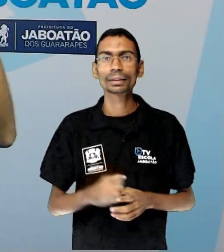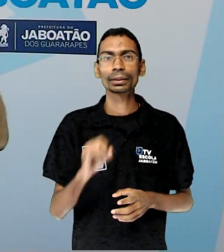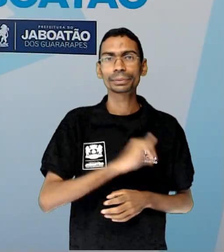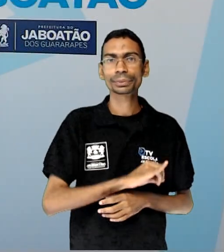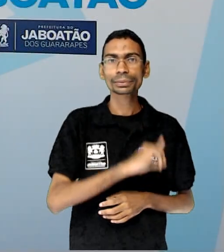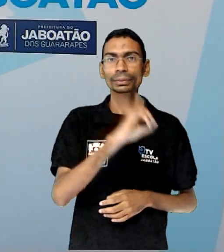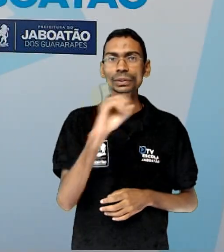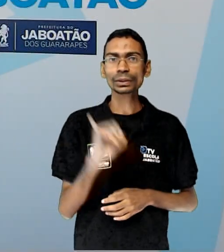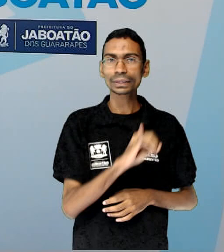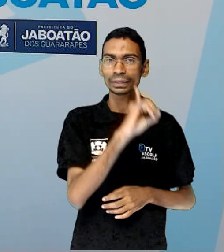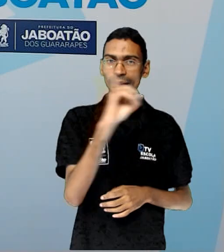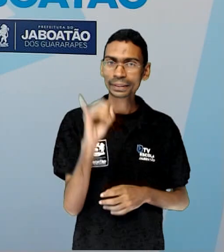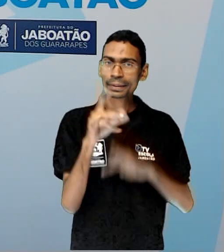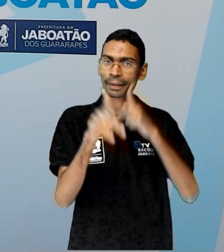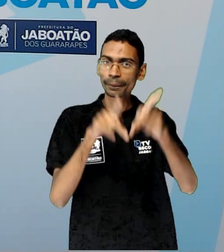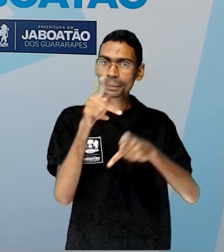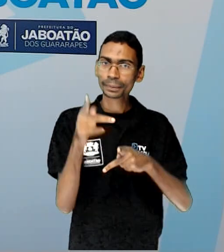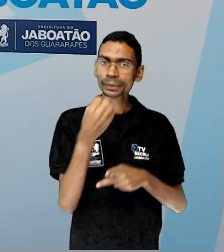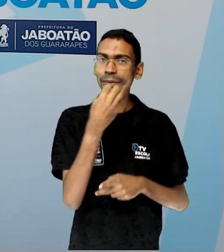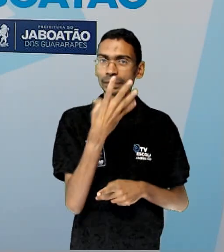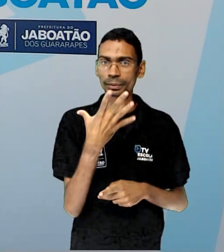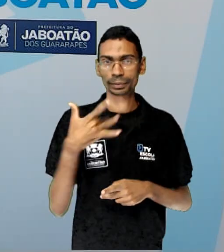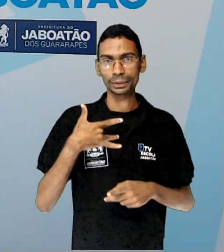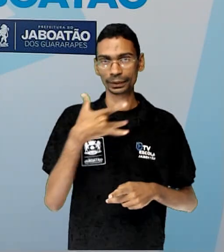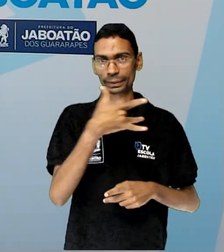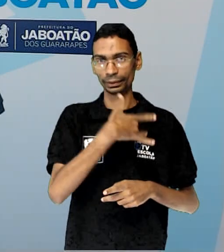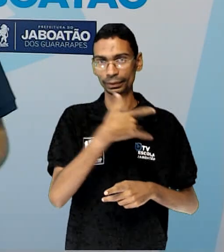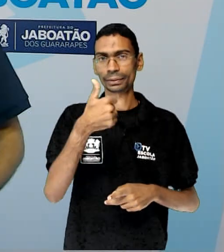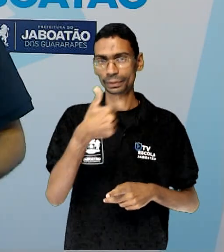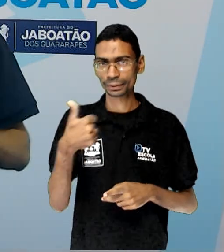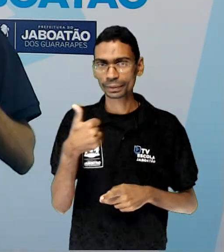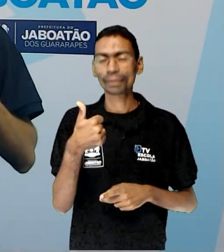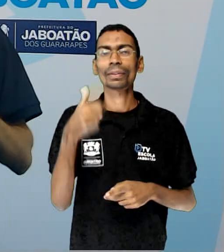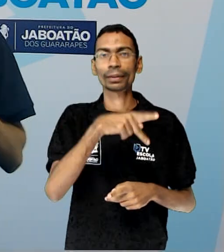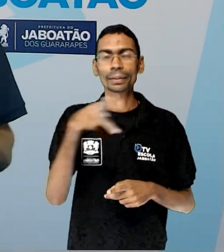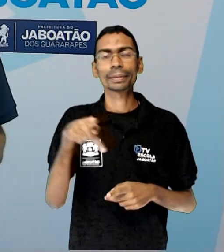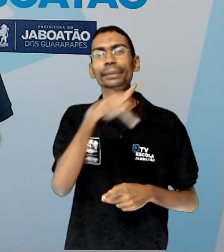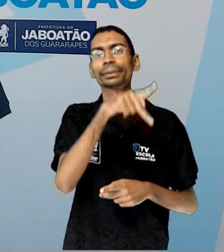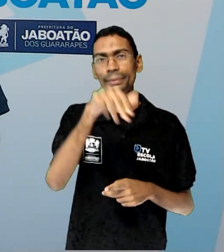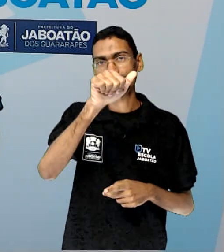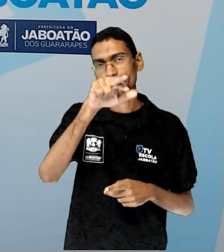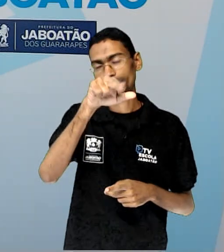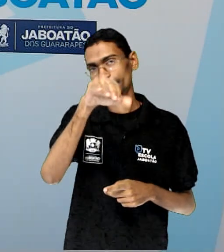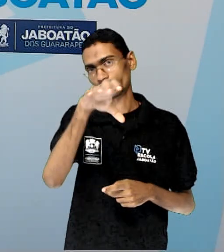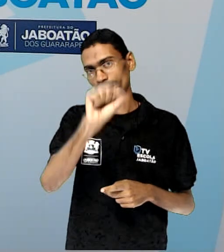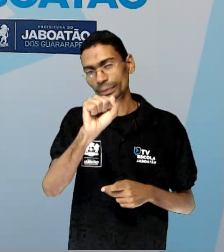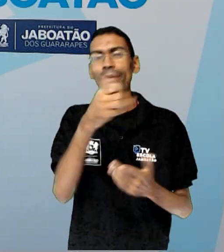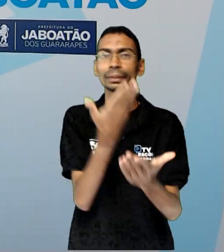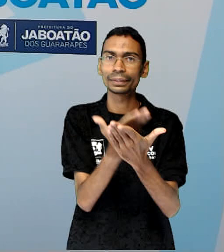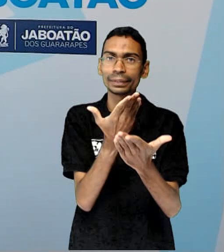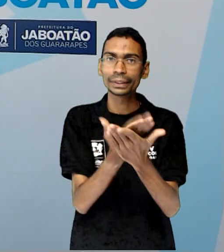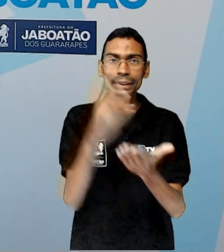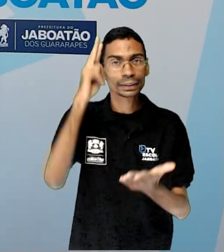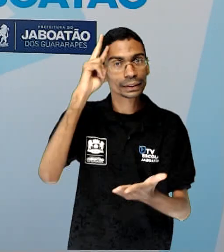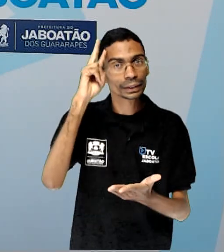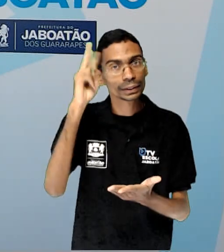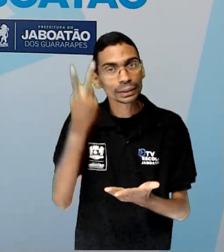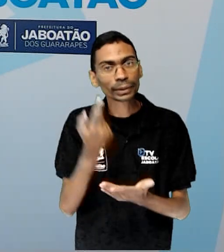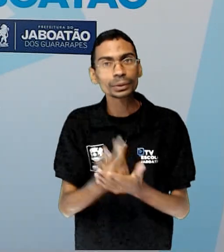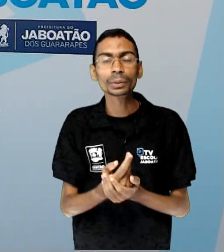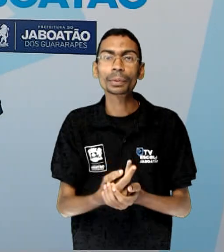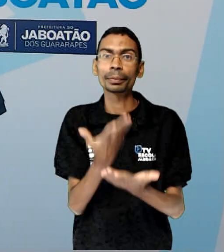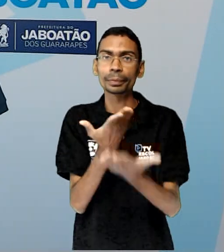Oi gente, tudo bem? Eu sou o professor Marcelo, a nossa aula agora vai ser aula de história para os alunos do